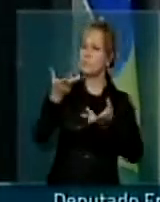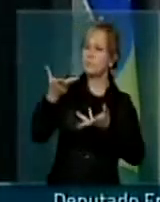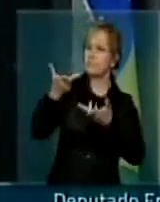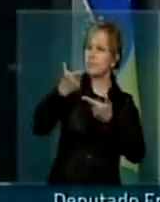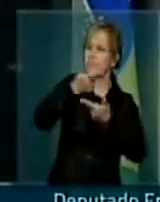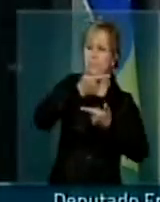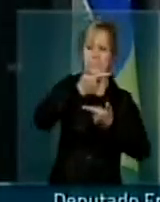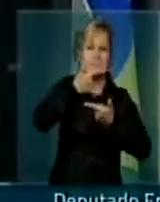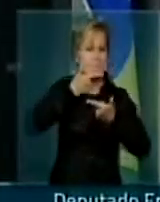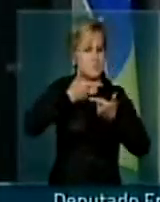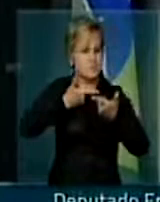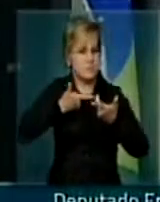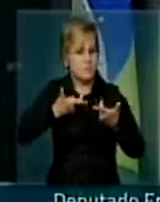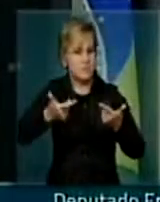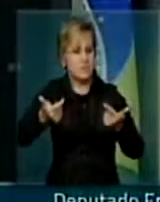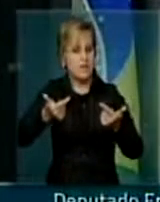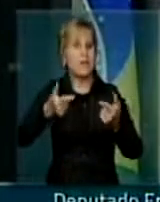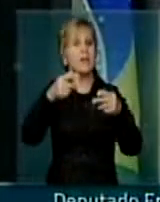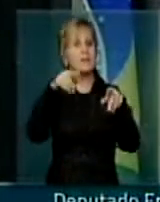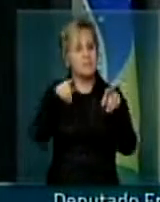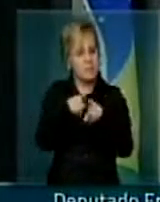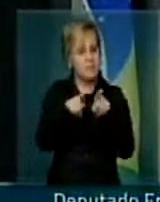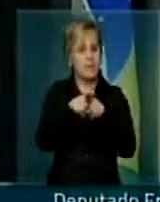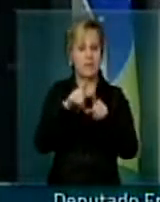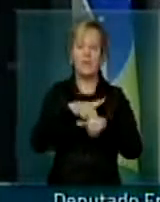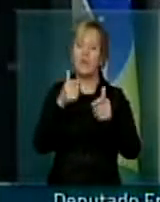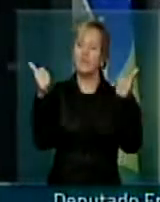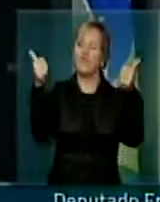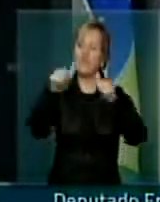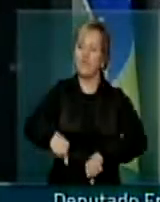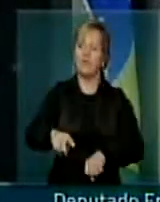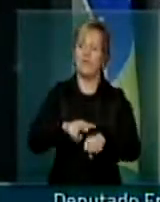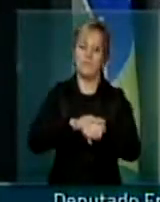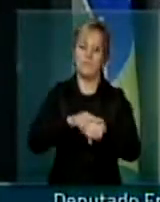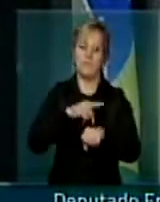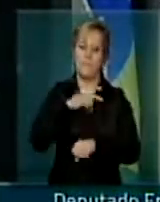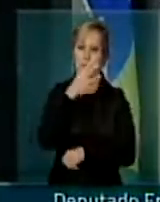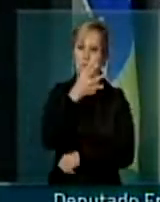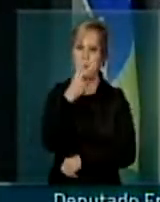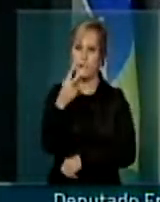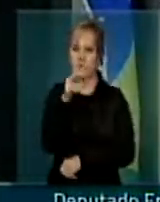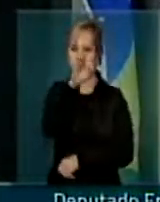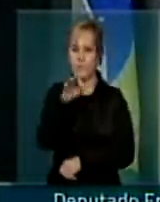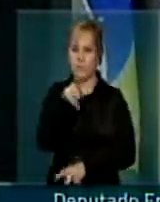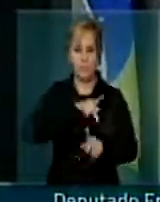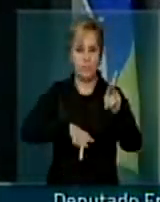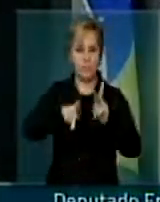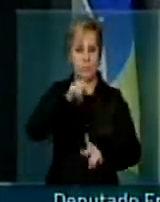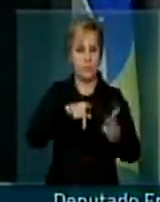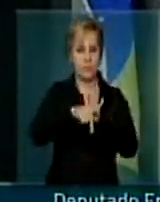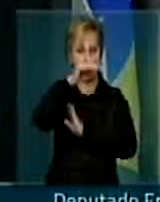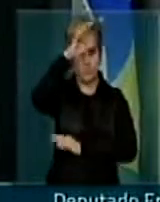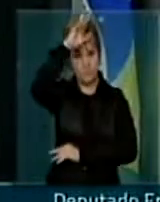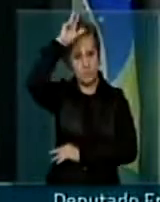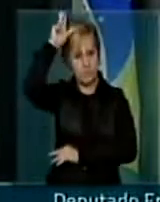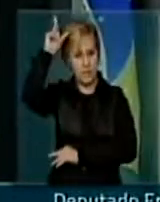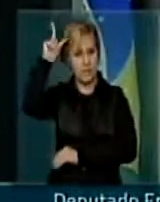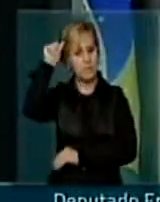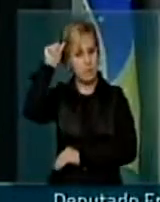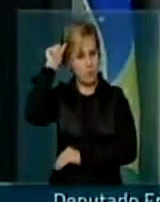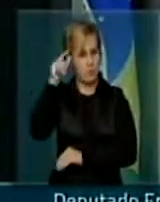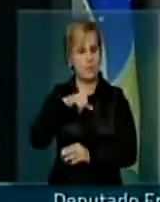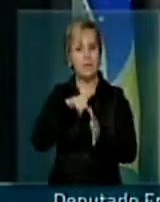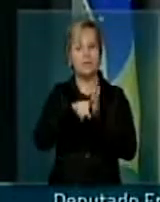também tem lá o seu inferno verde. 42% da população da Amazônia, segundo